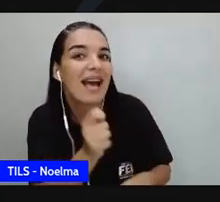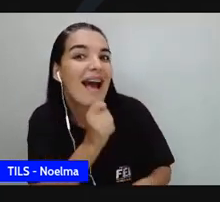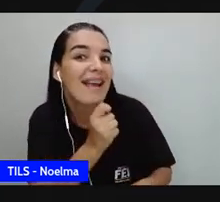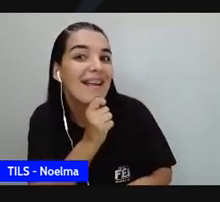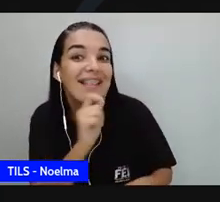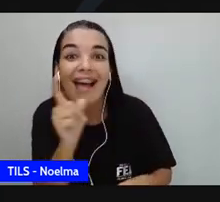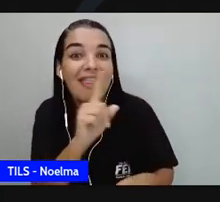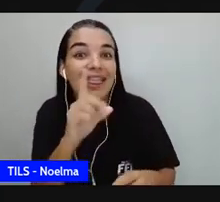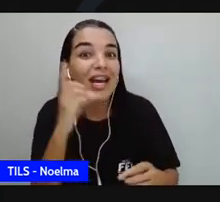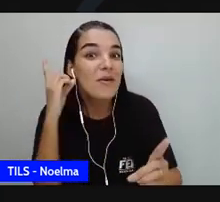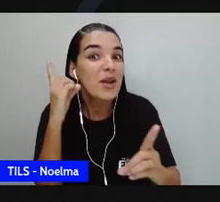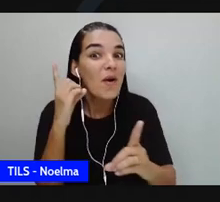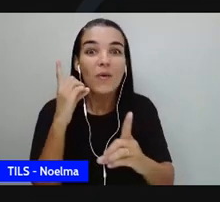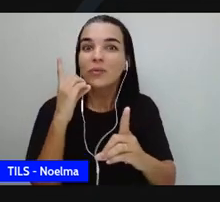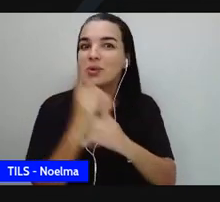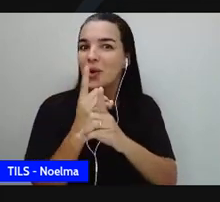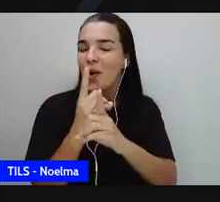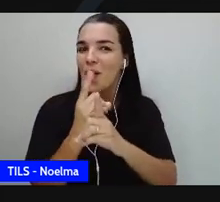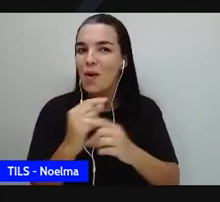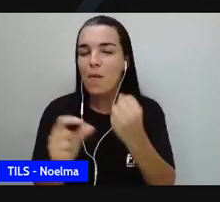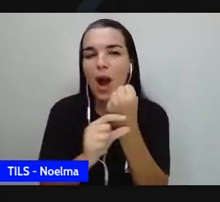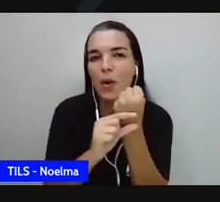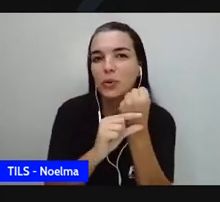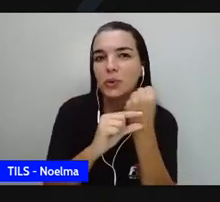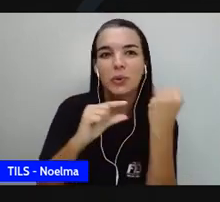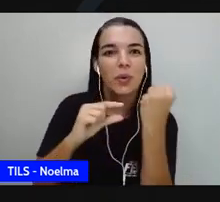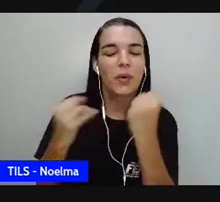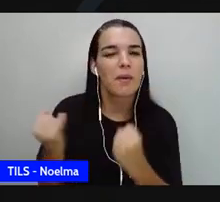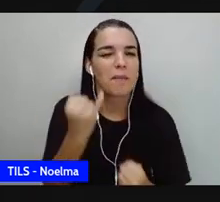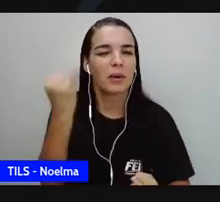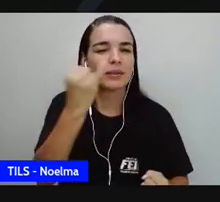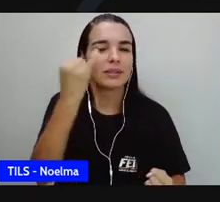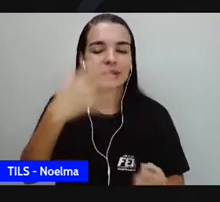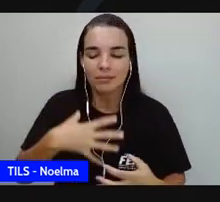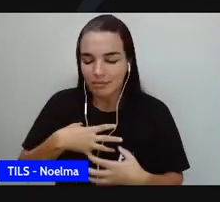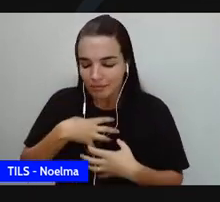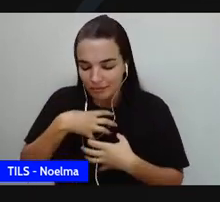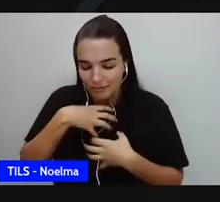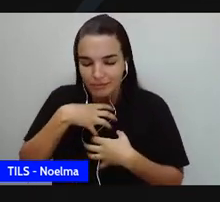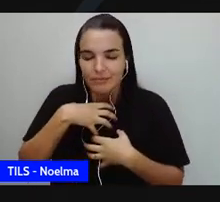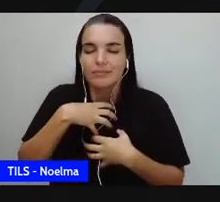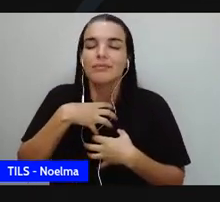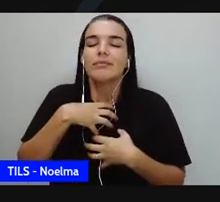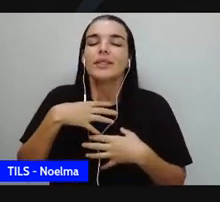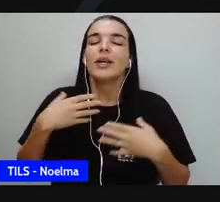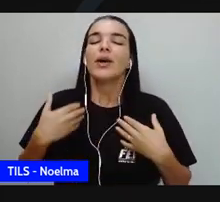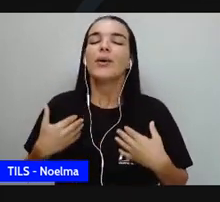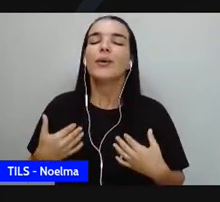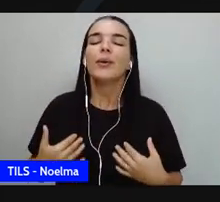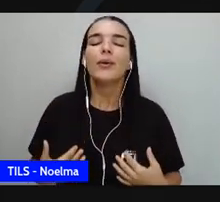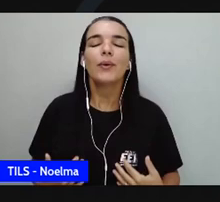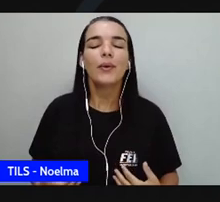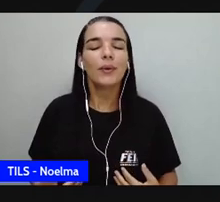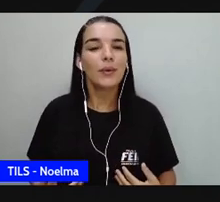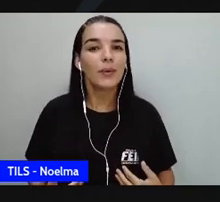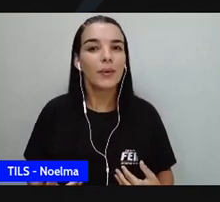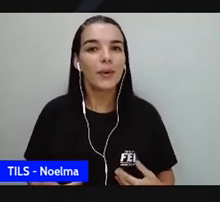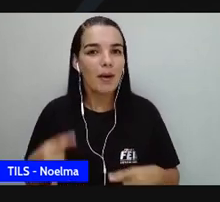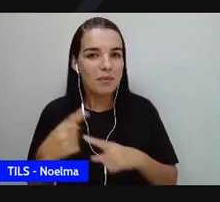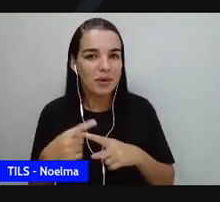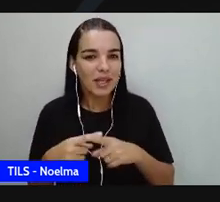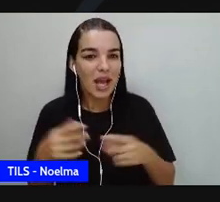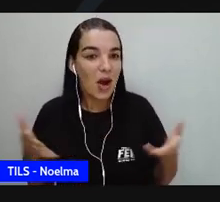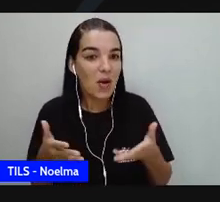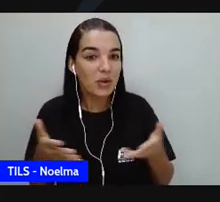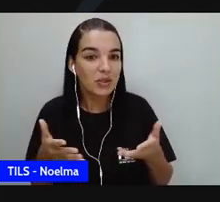esse momento que tivesse, sabe? Aquele suspiro forte. Hoje, eu estou feliz com a frase que eu